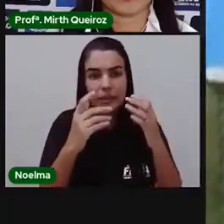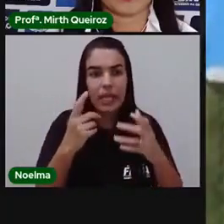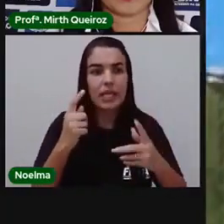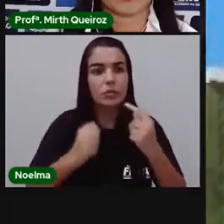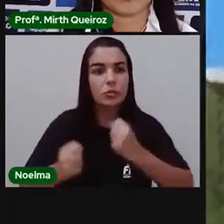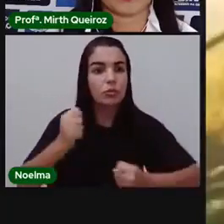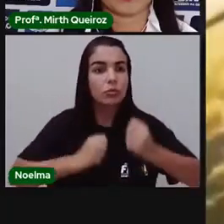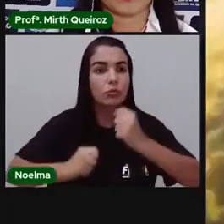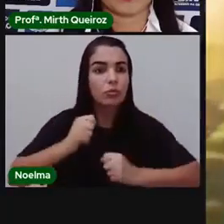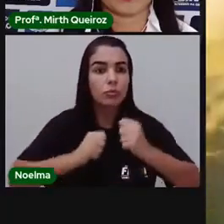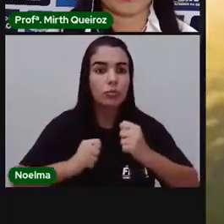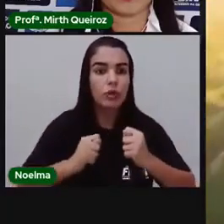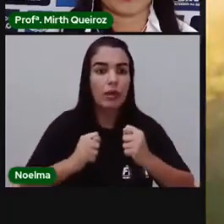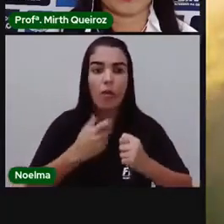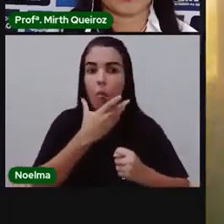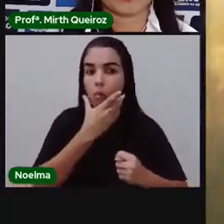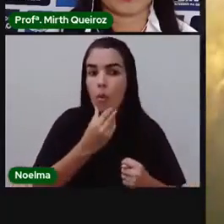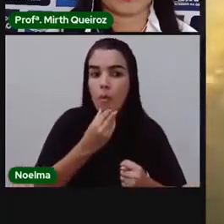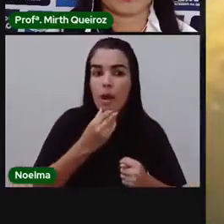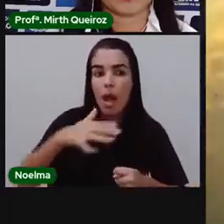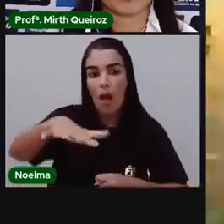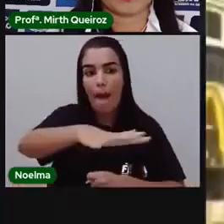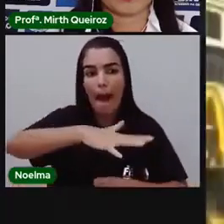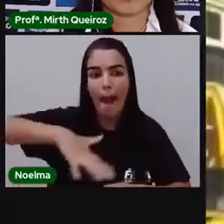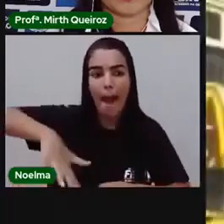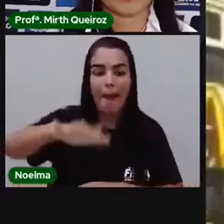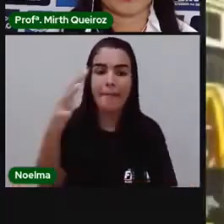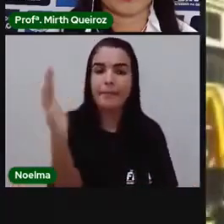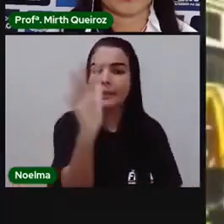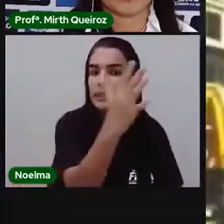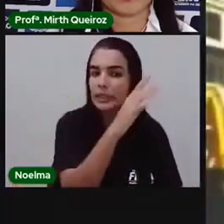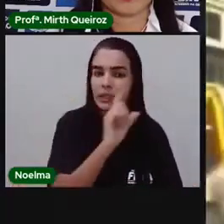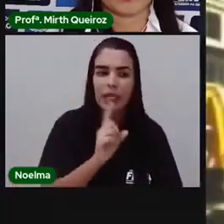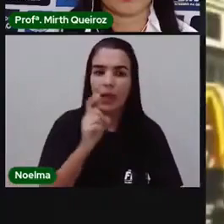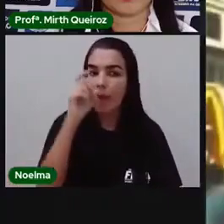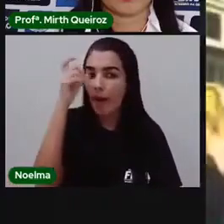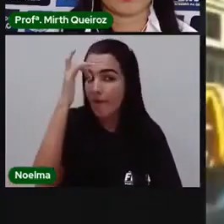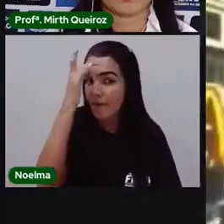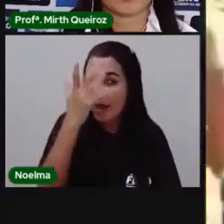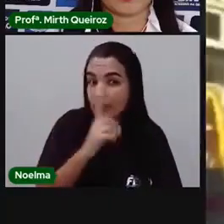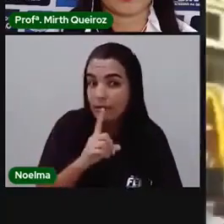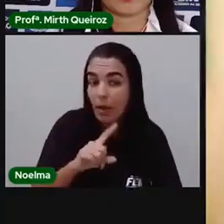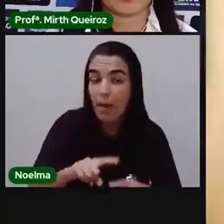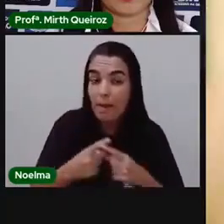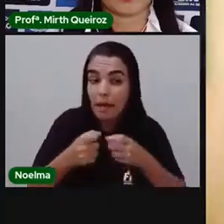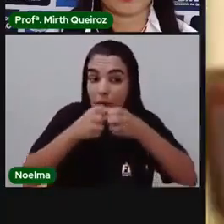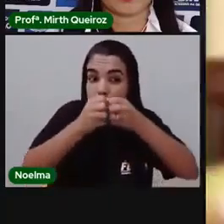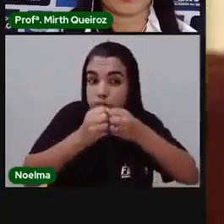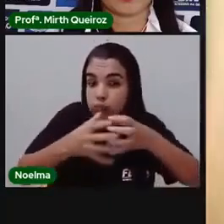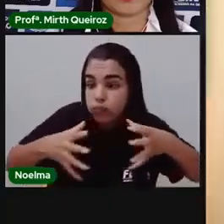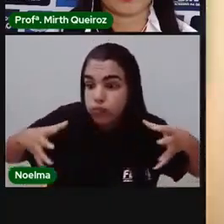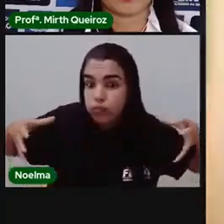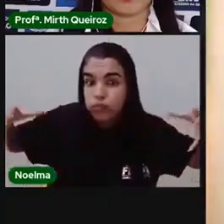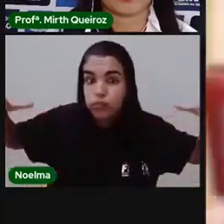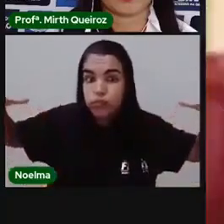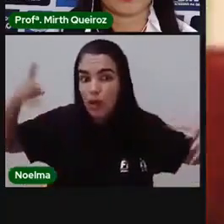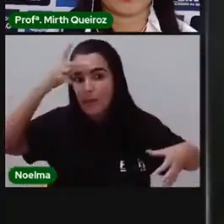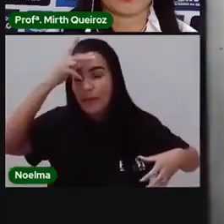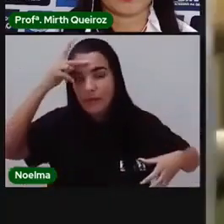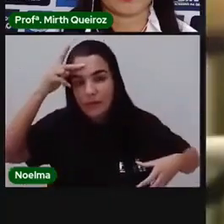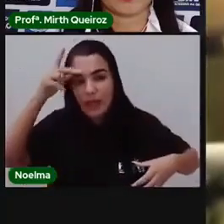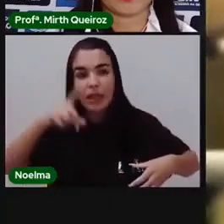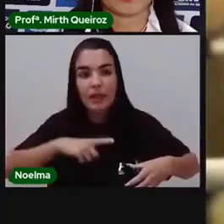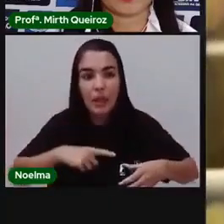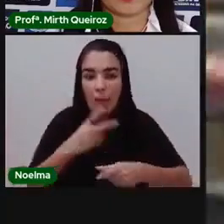entre o homem e o meio ambiente. E isso não é nada fácil, pois à medida que uma população cresce, aumentam também as demandas por